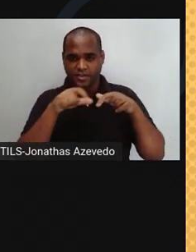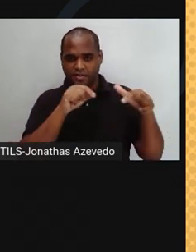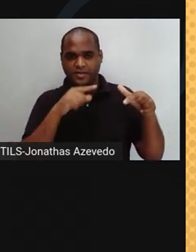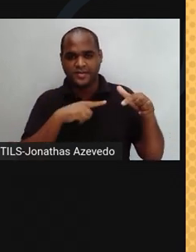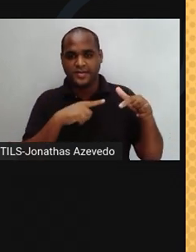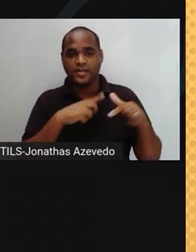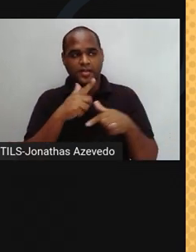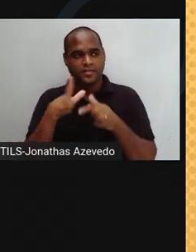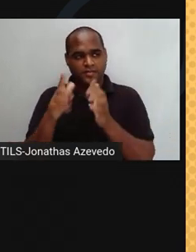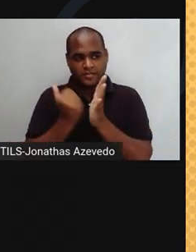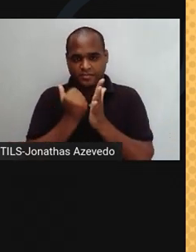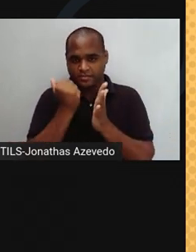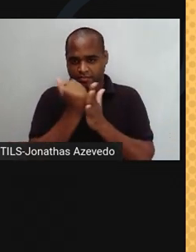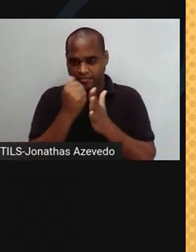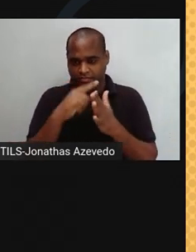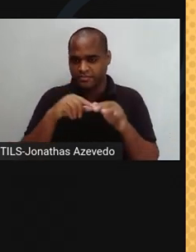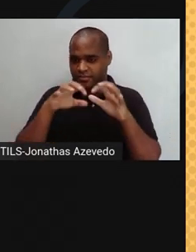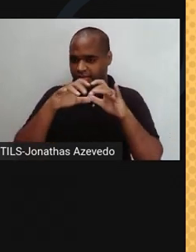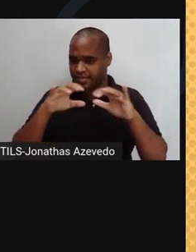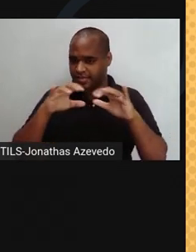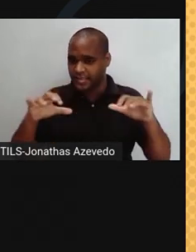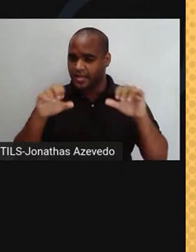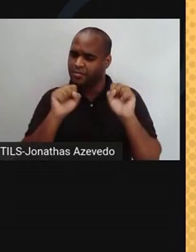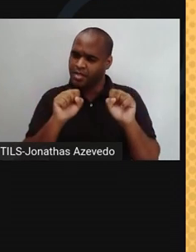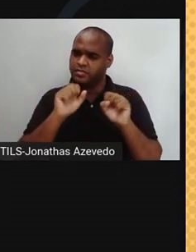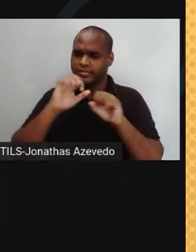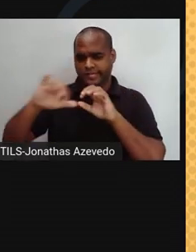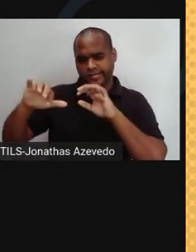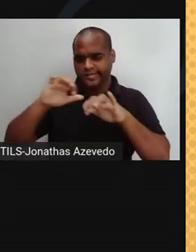as suas partículas estão separadas e podem se mover.